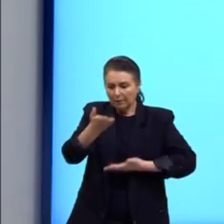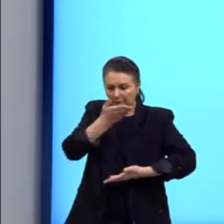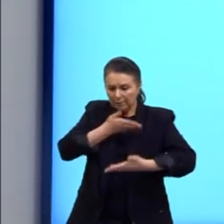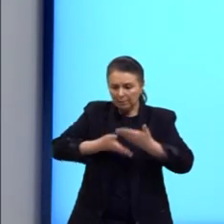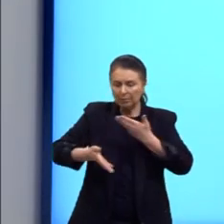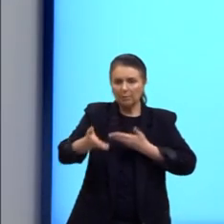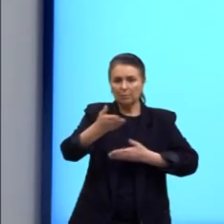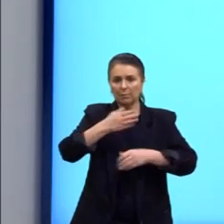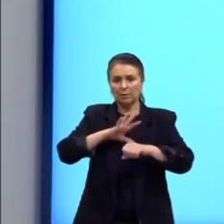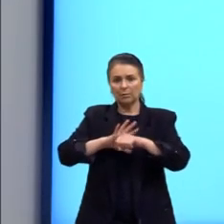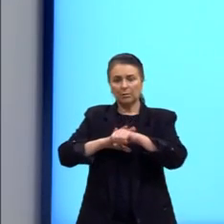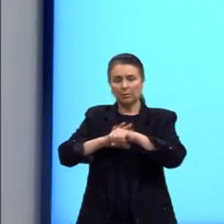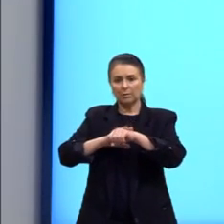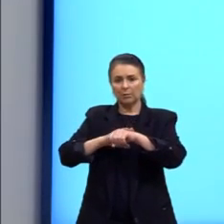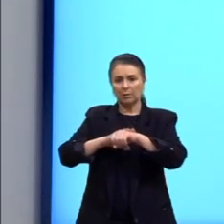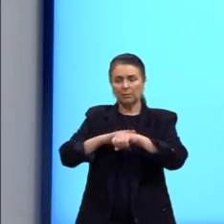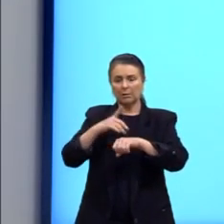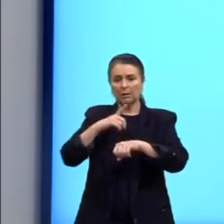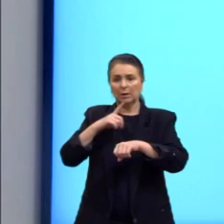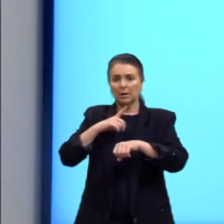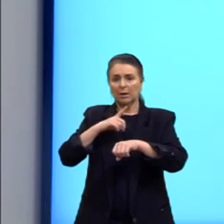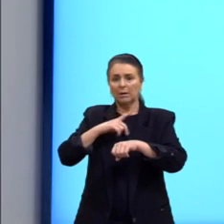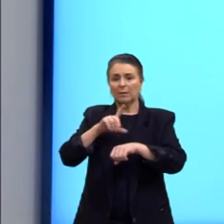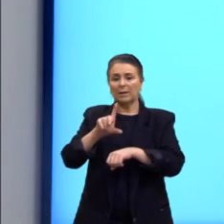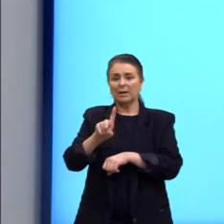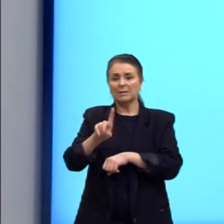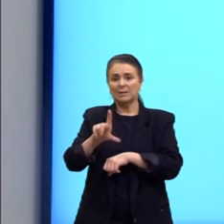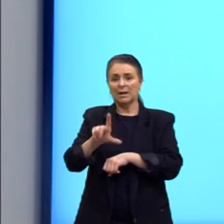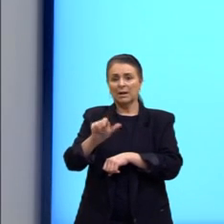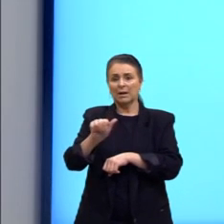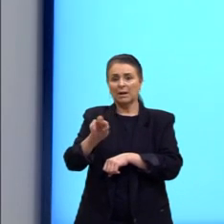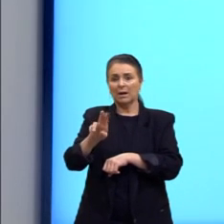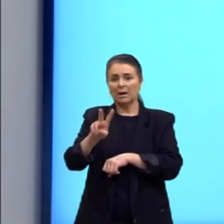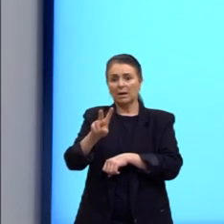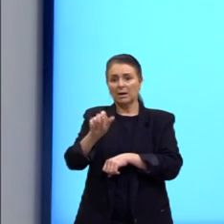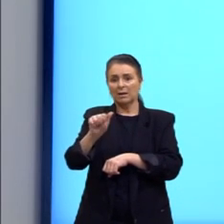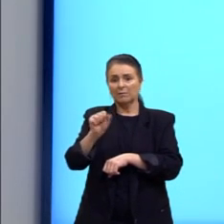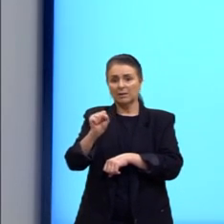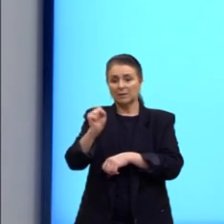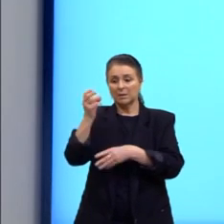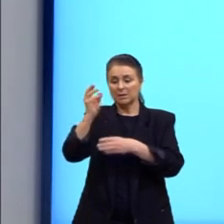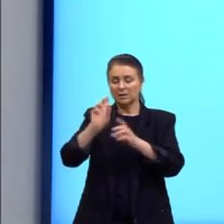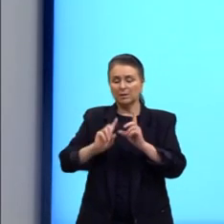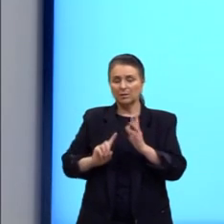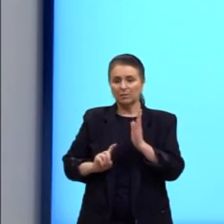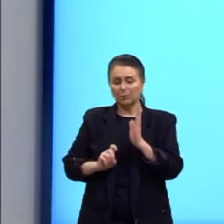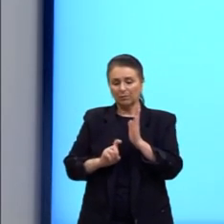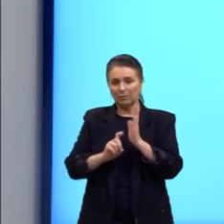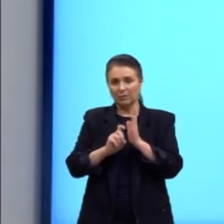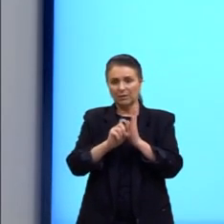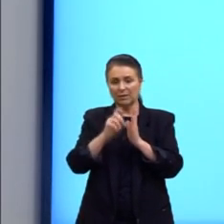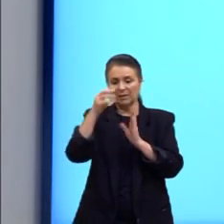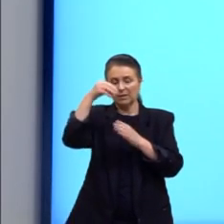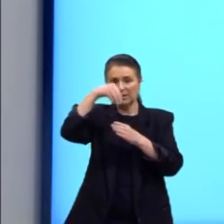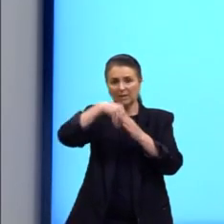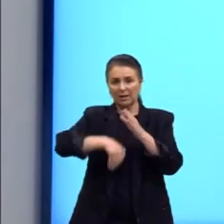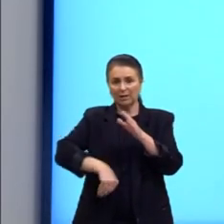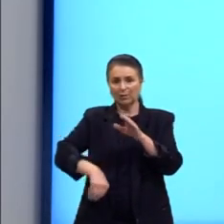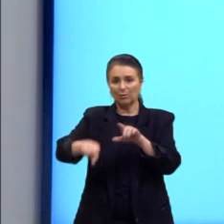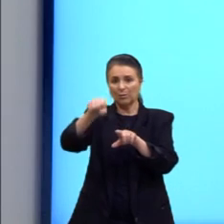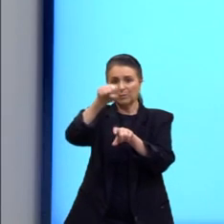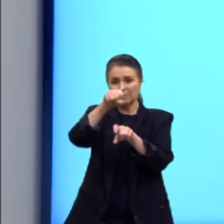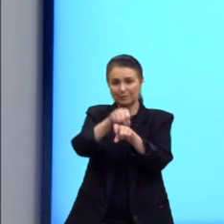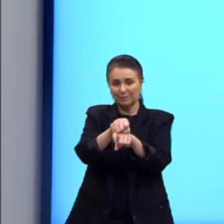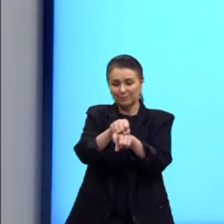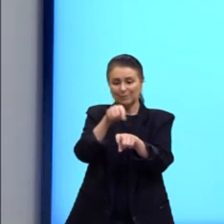doença? Ela é dada pelas larvas que se desenvolvem dentro do caramujo. Por isso que ele é o hospedeiro intermediário.